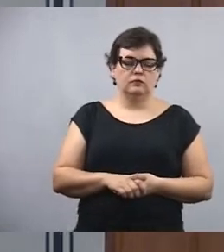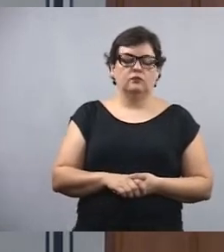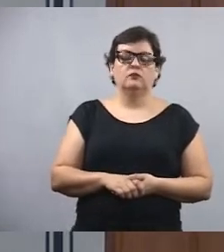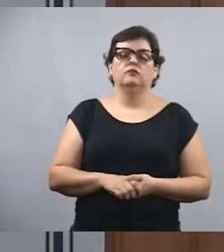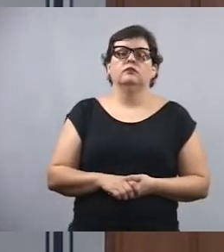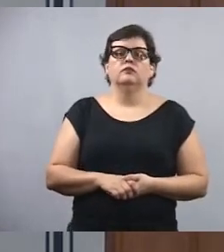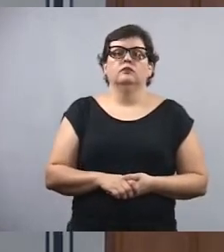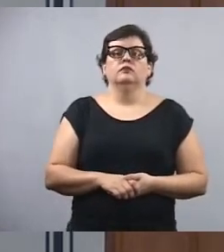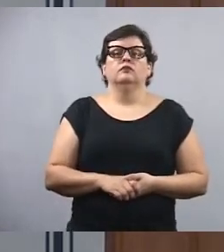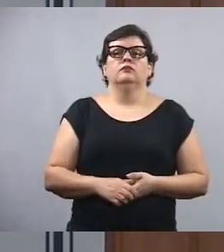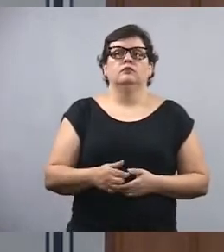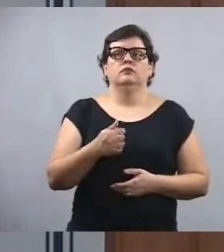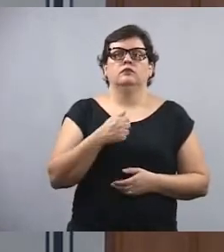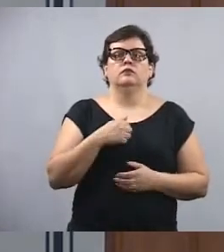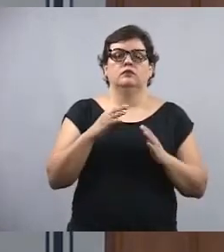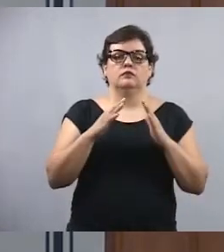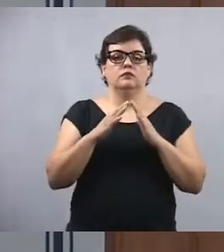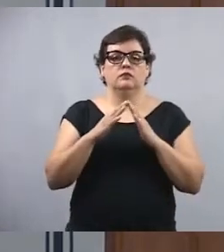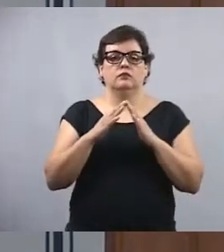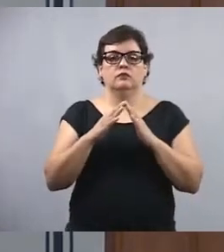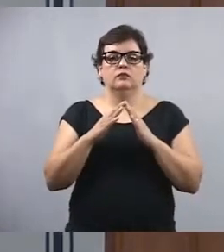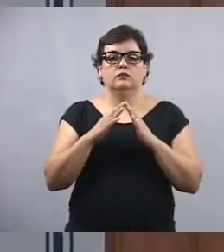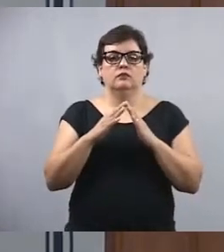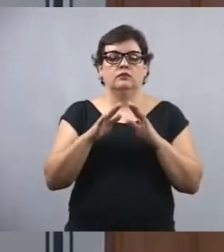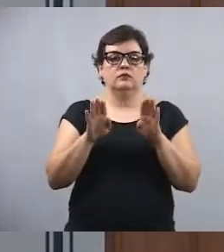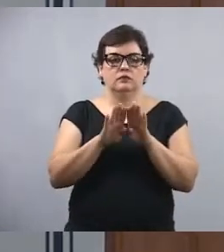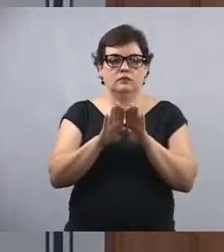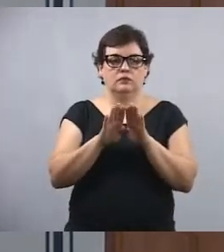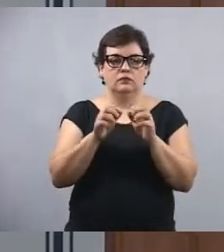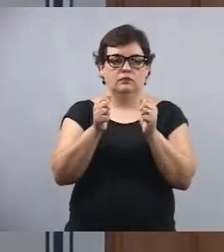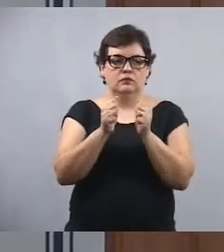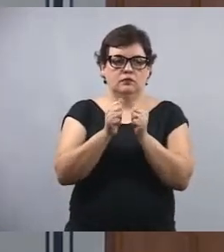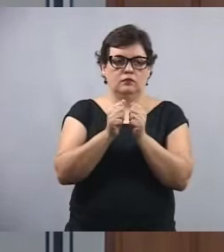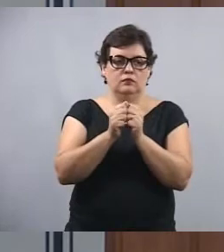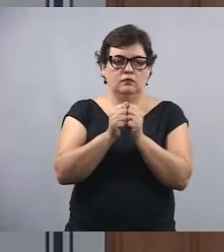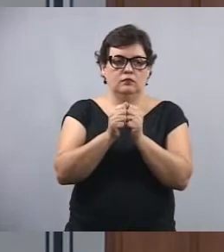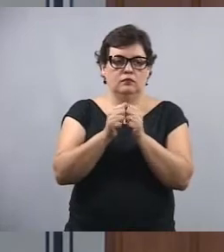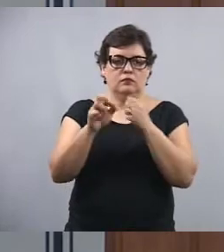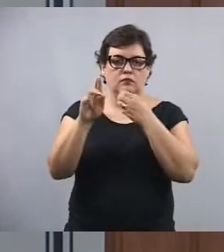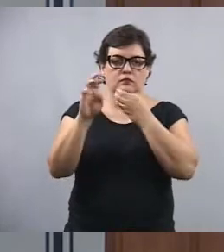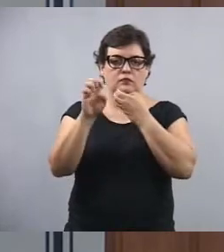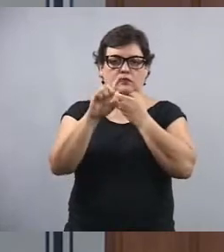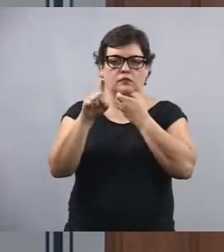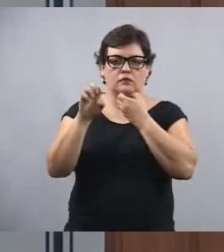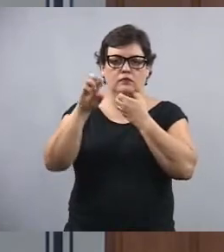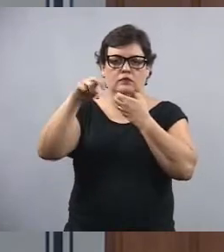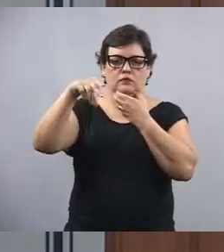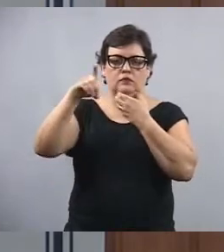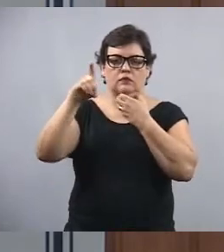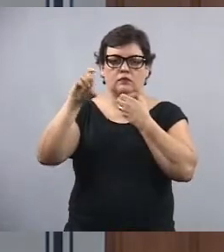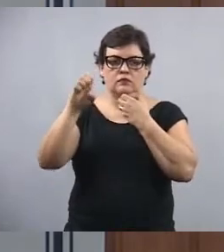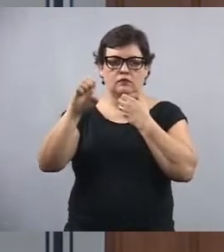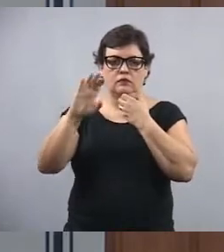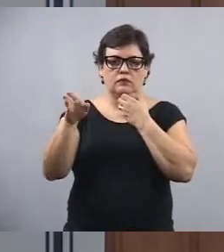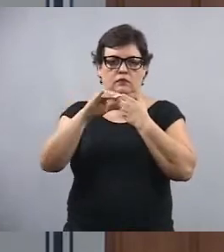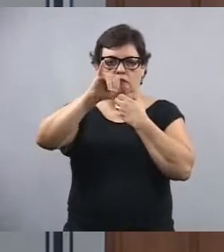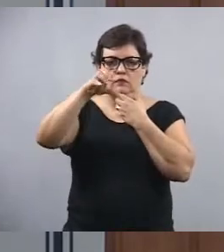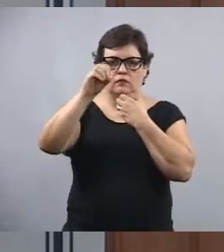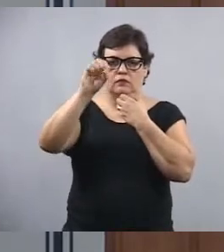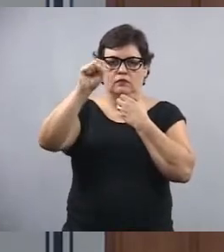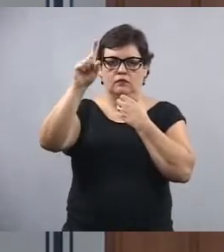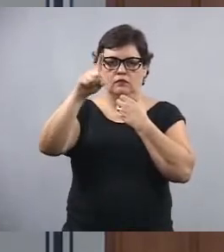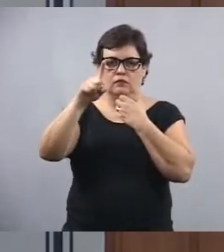reside naquela região, juntamente com o vereador Marcos Rezende e José Luiz Queiroz.